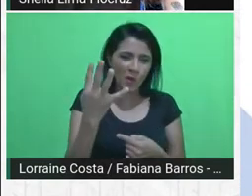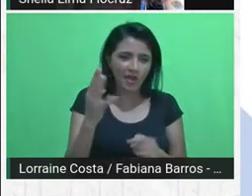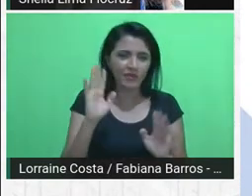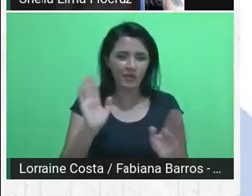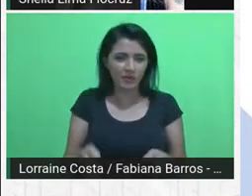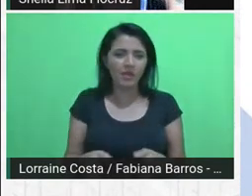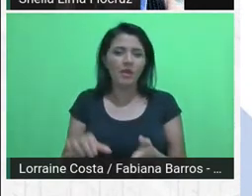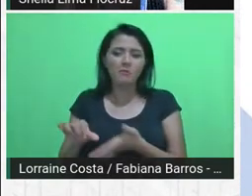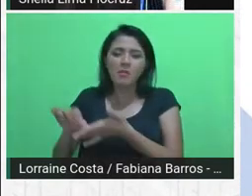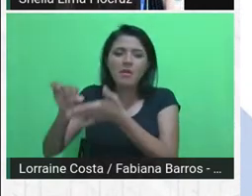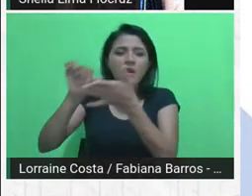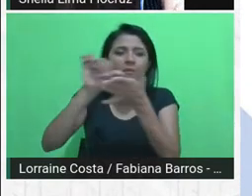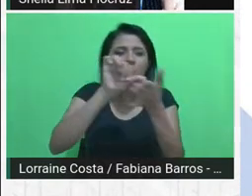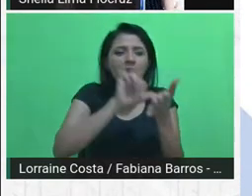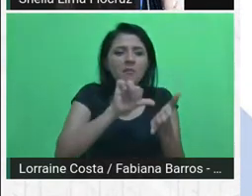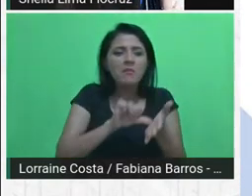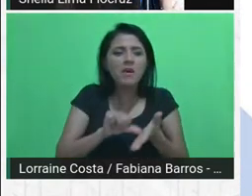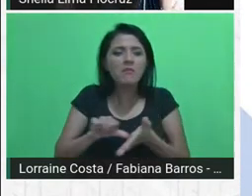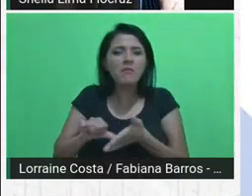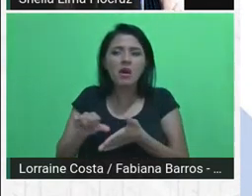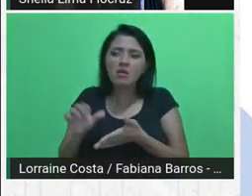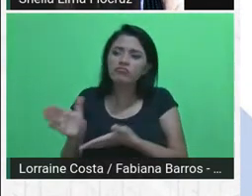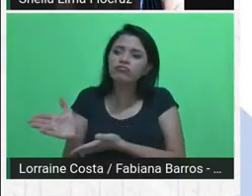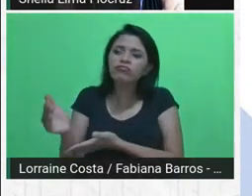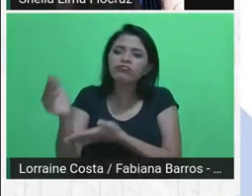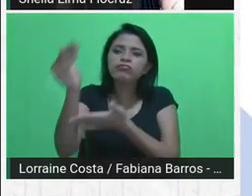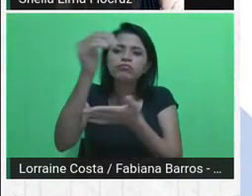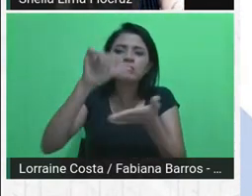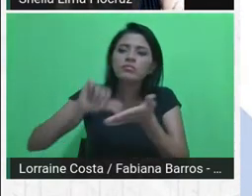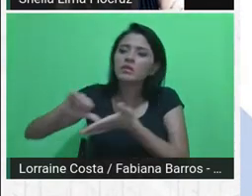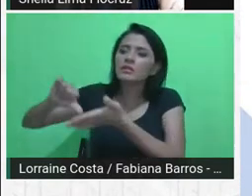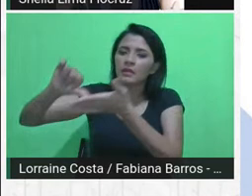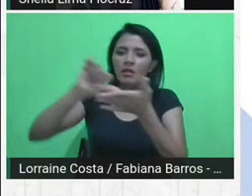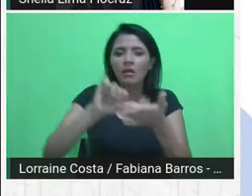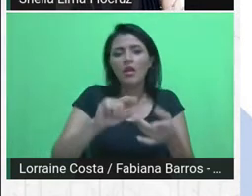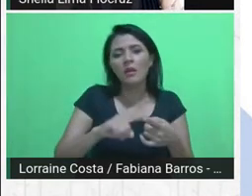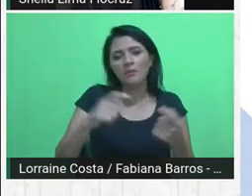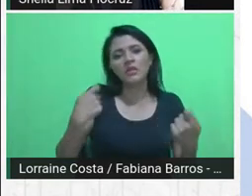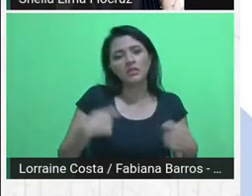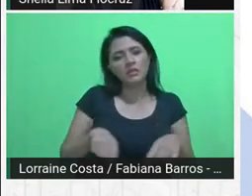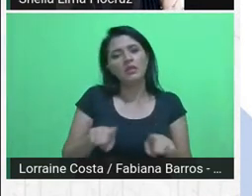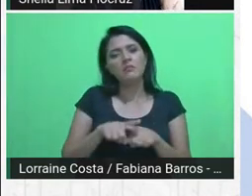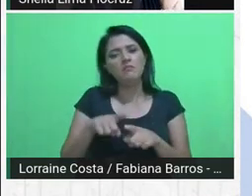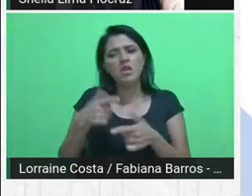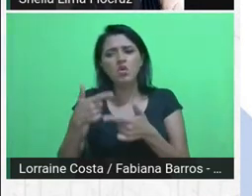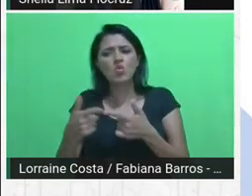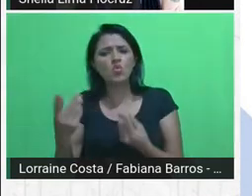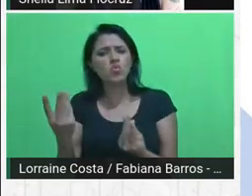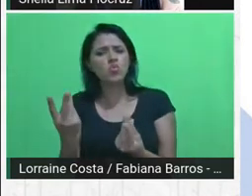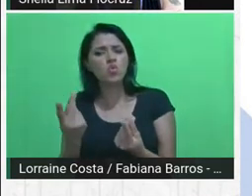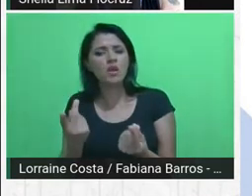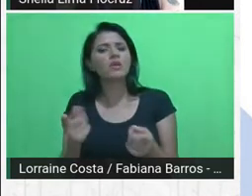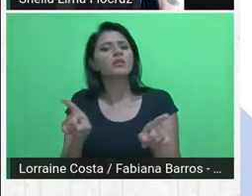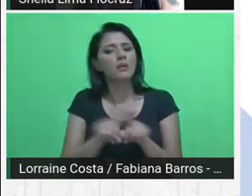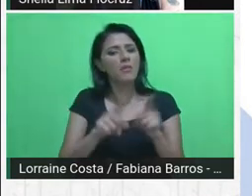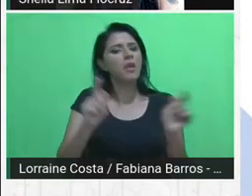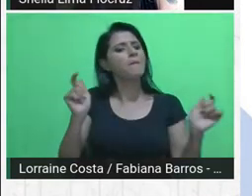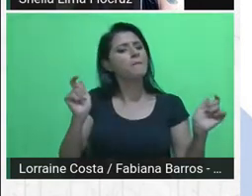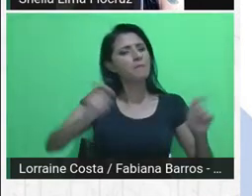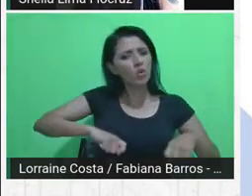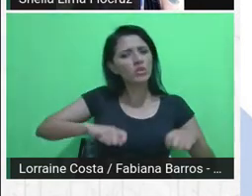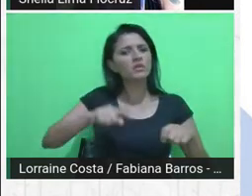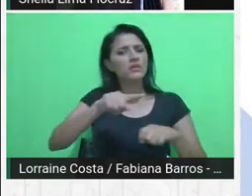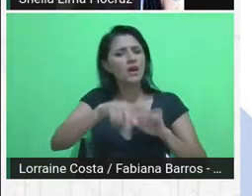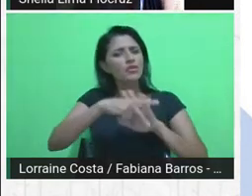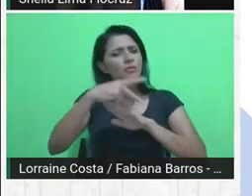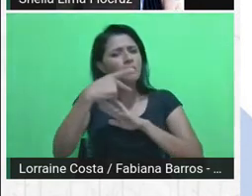as potencialidades, porque a gente mapeia, além das vulnerabilidades, gente também precisa entender quais as potencialidades do território